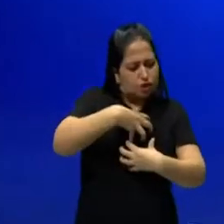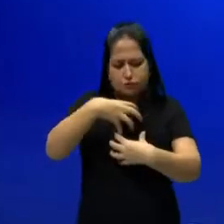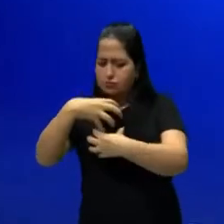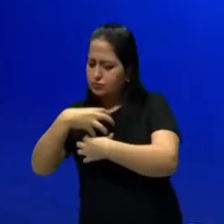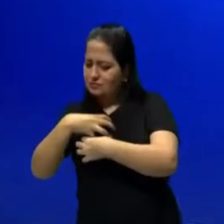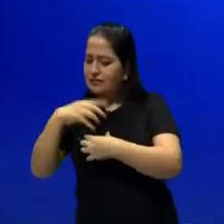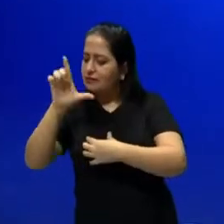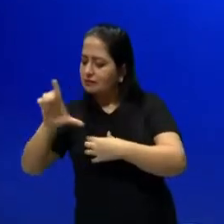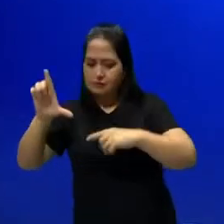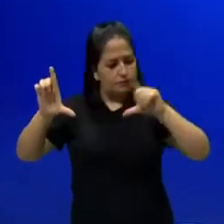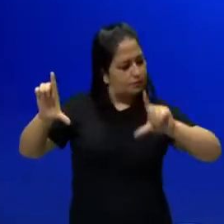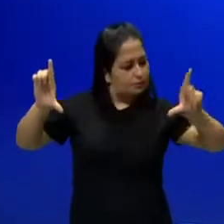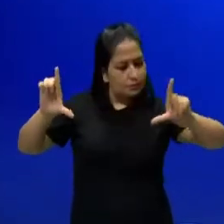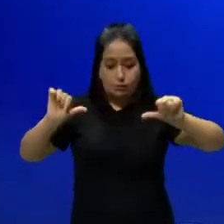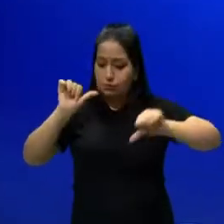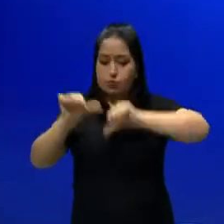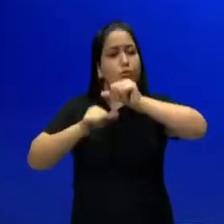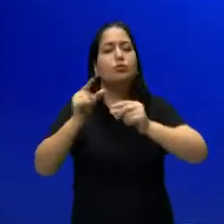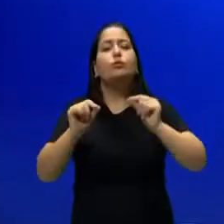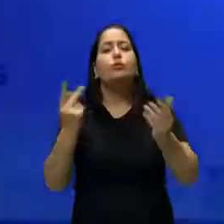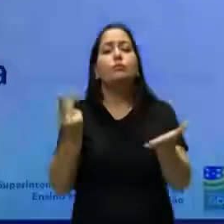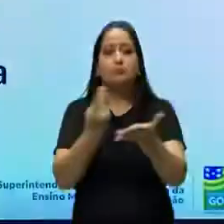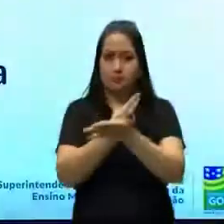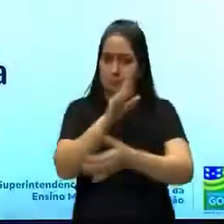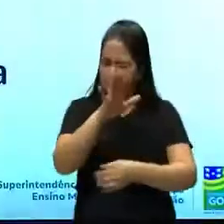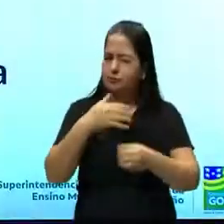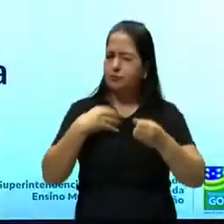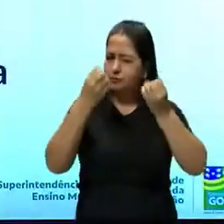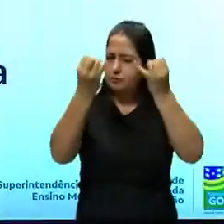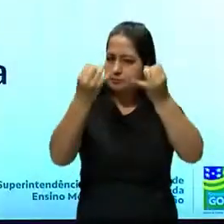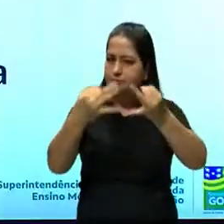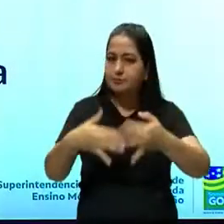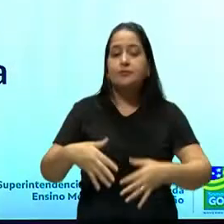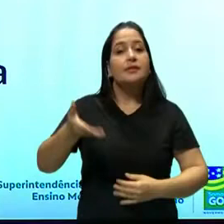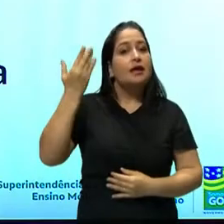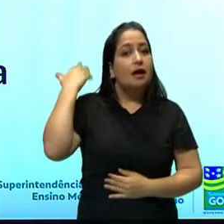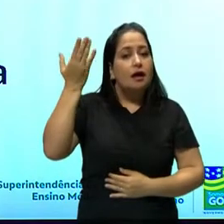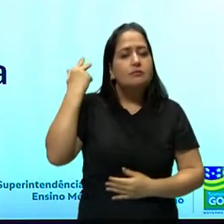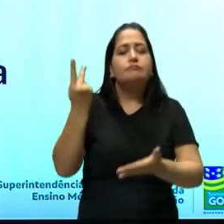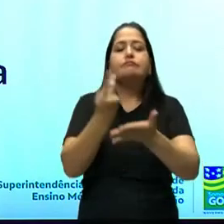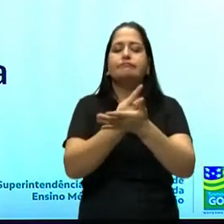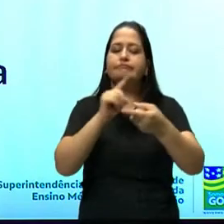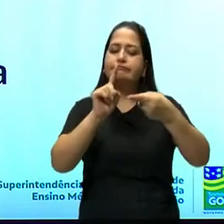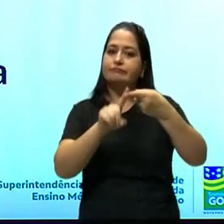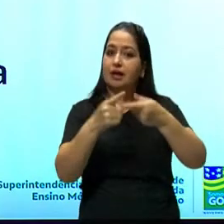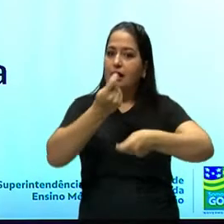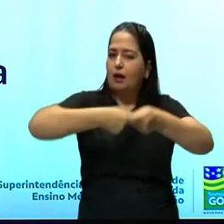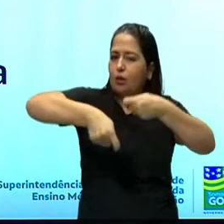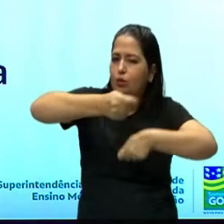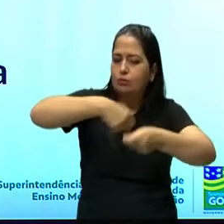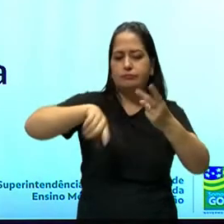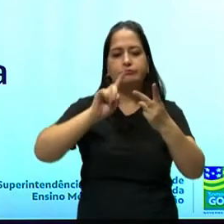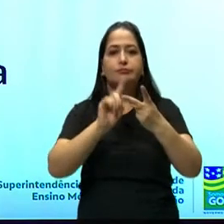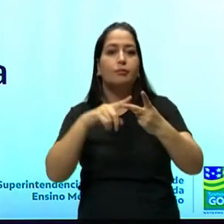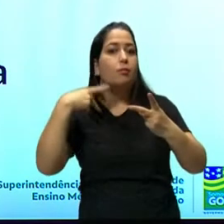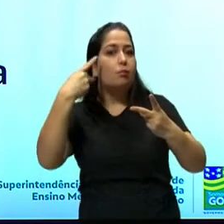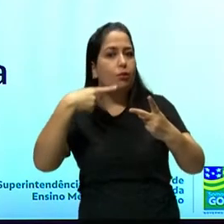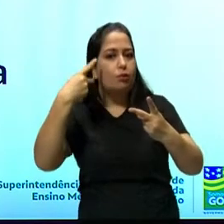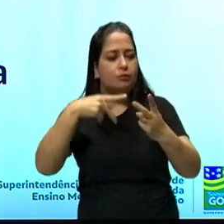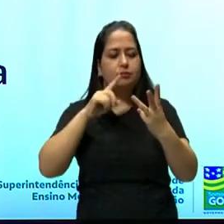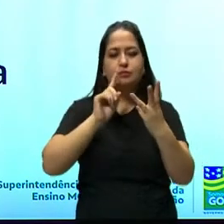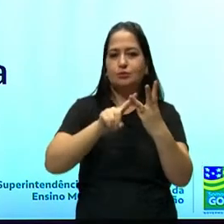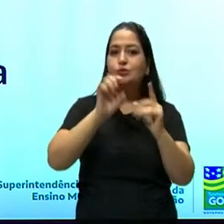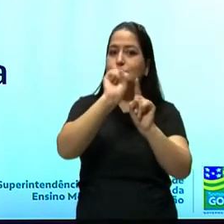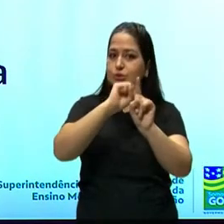literário? Vamos ver. As mudanças daquela época eram muito econômicas, políticas e sociais.